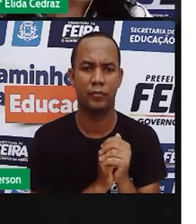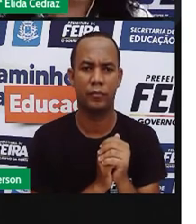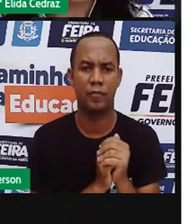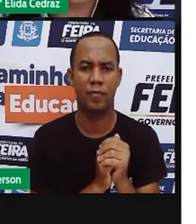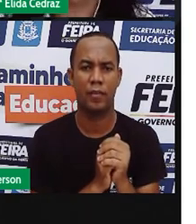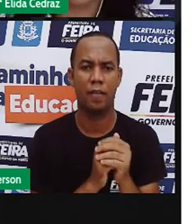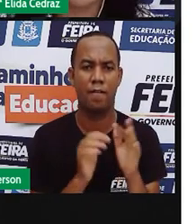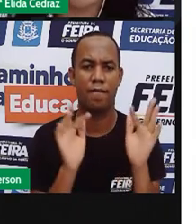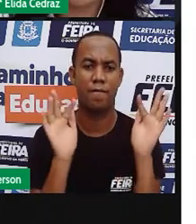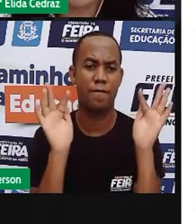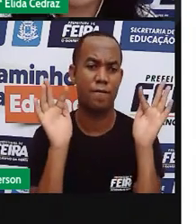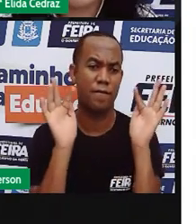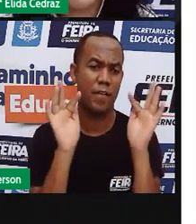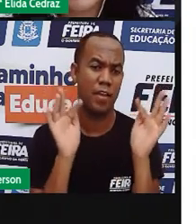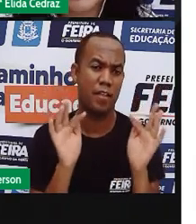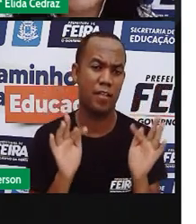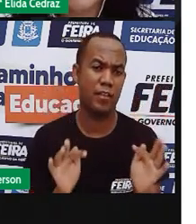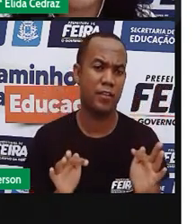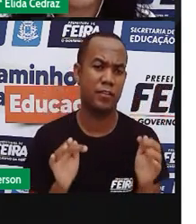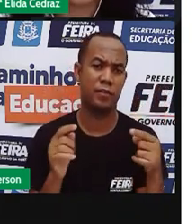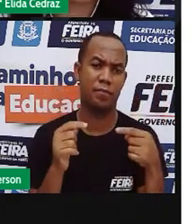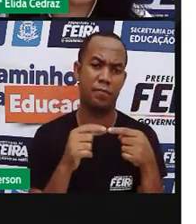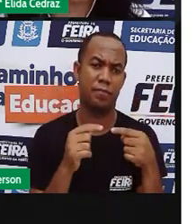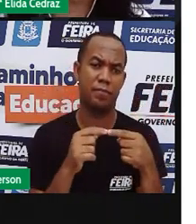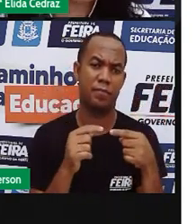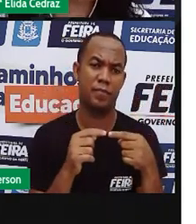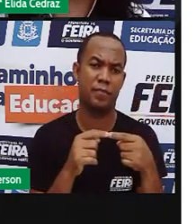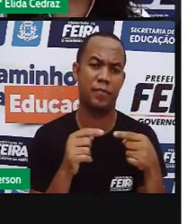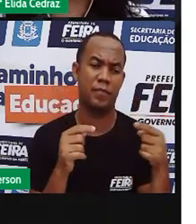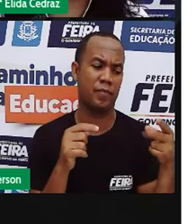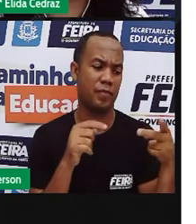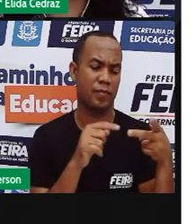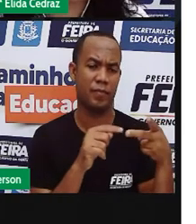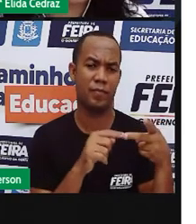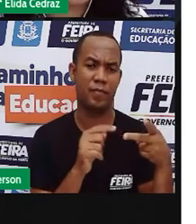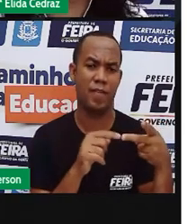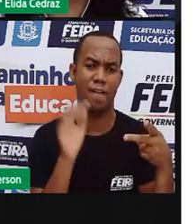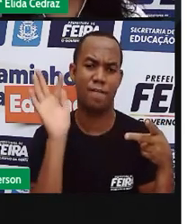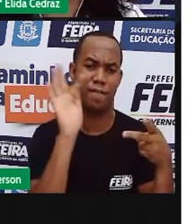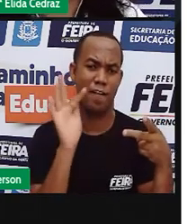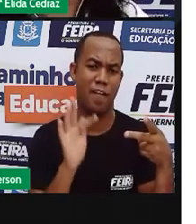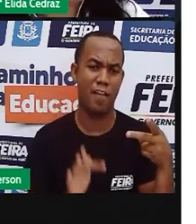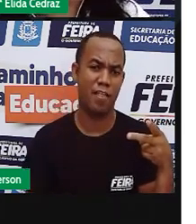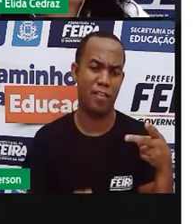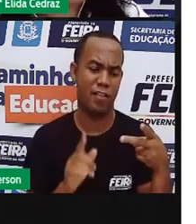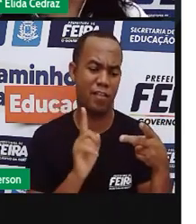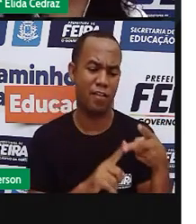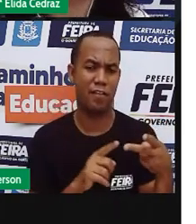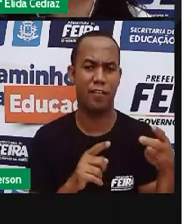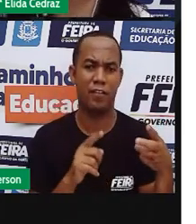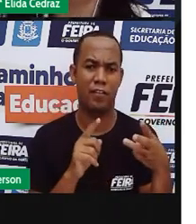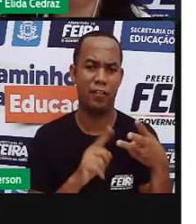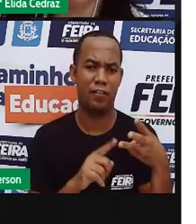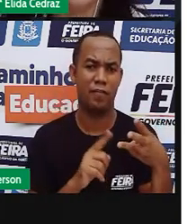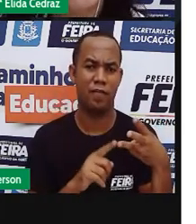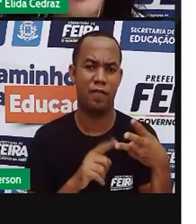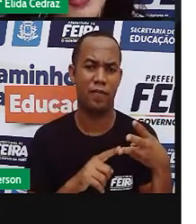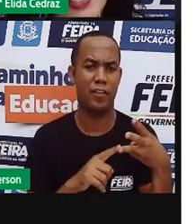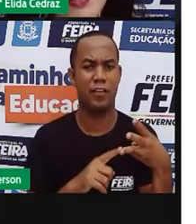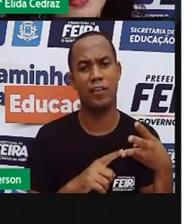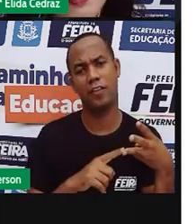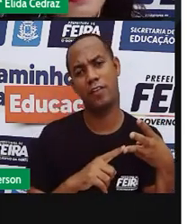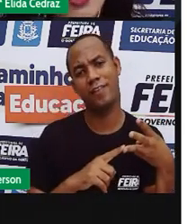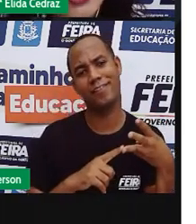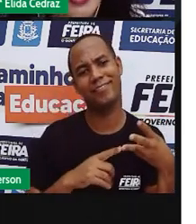A palavra alegre tem o mesmo significado de contente e de